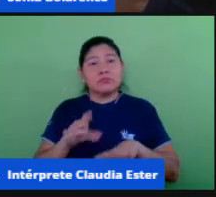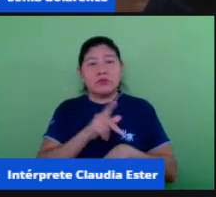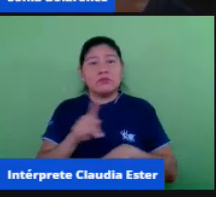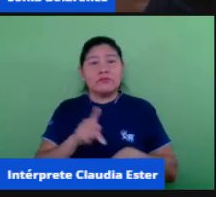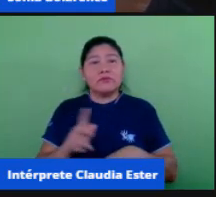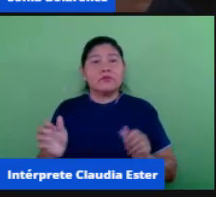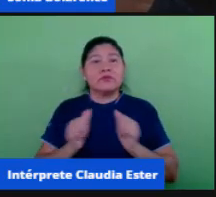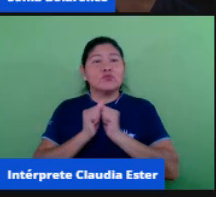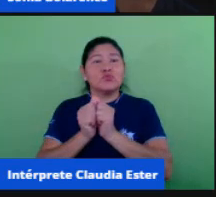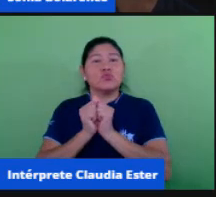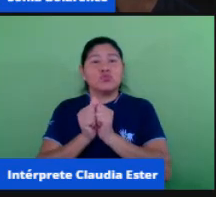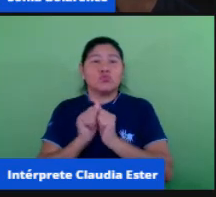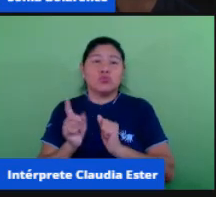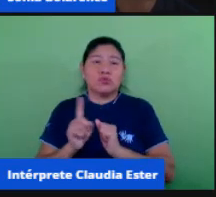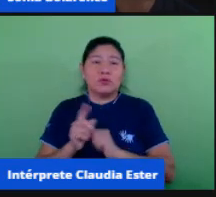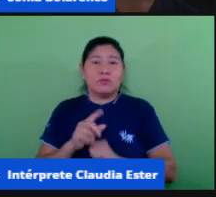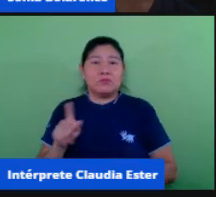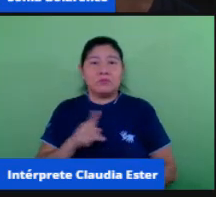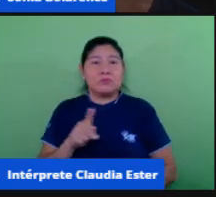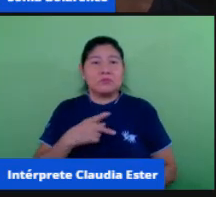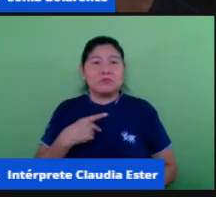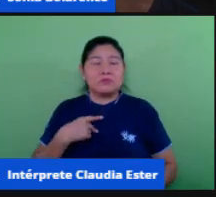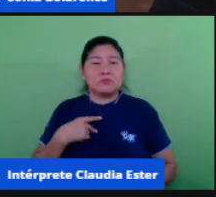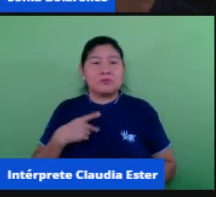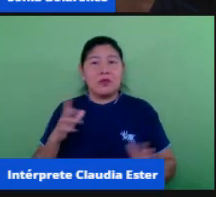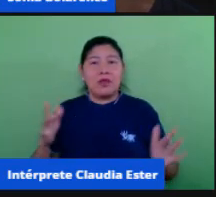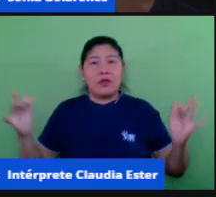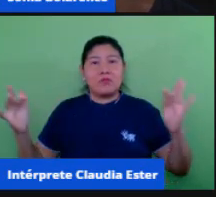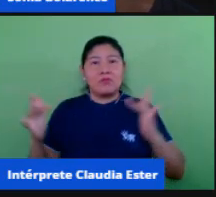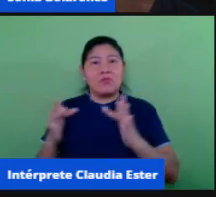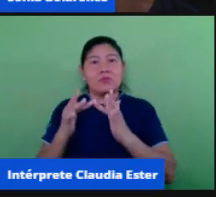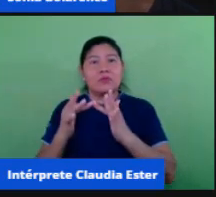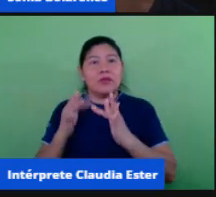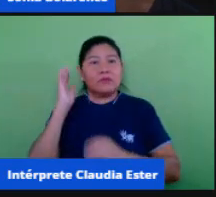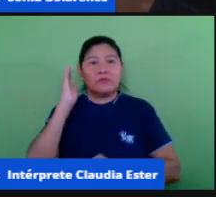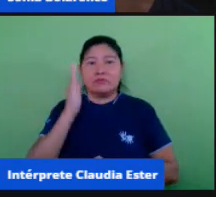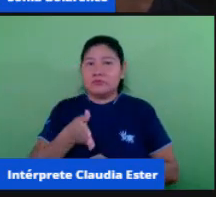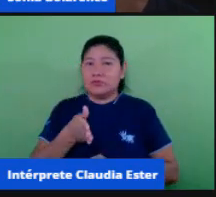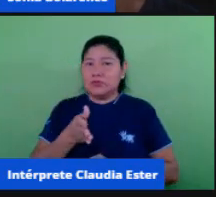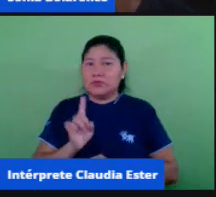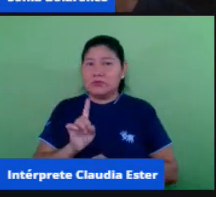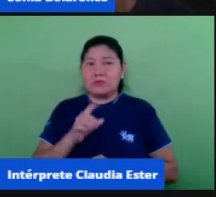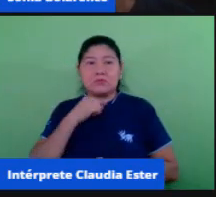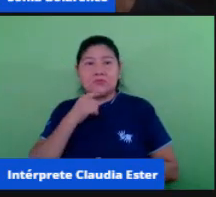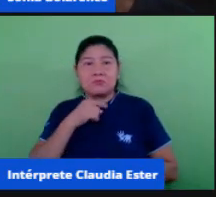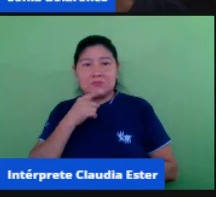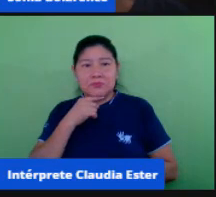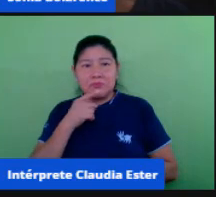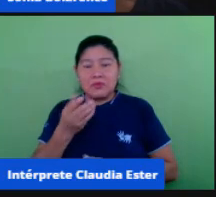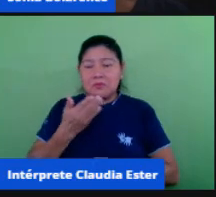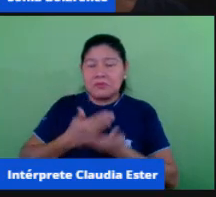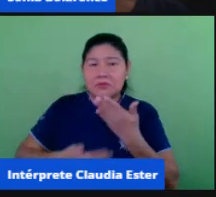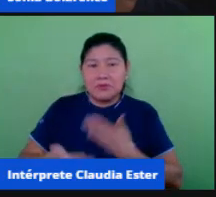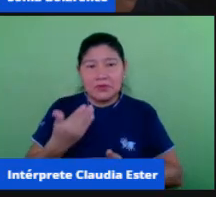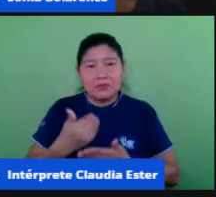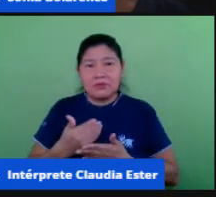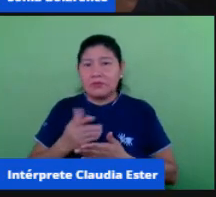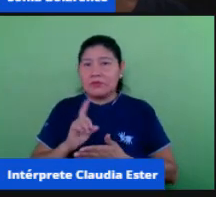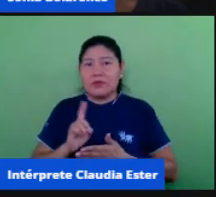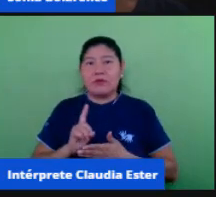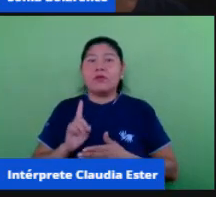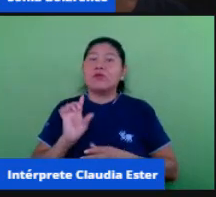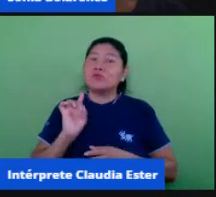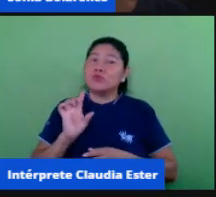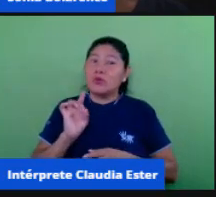inclusive ele nem é o canal direto de informação ou de dúvida ou de mediação mas é um tutor